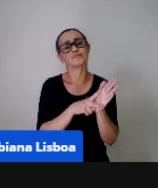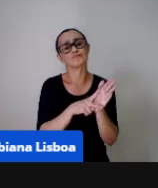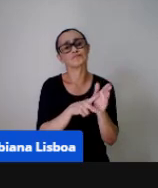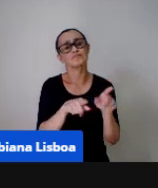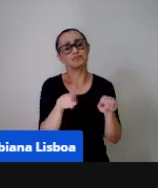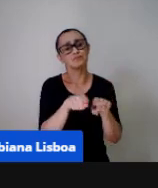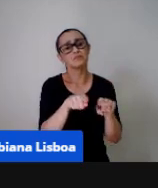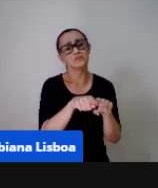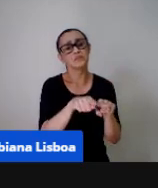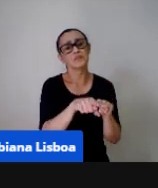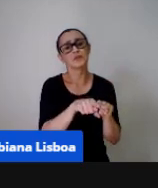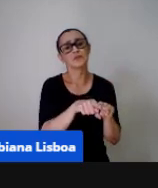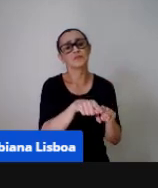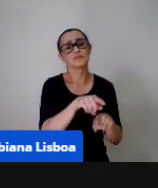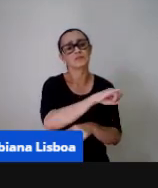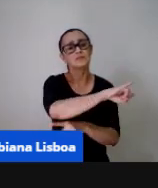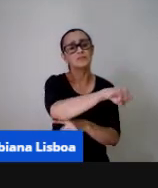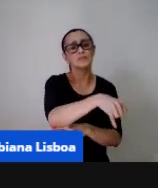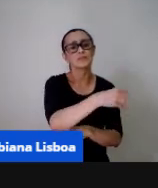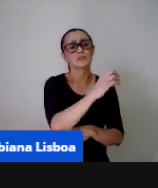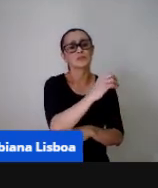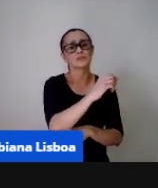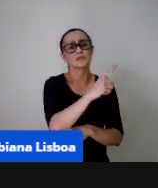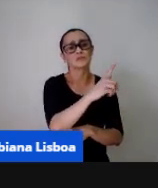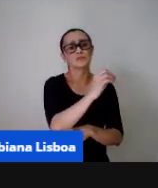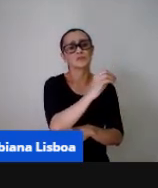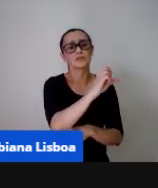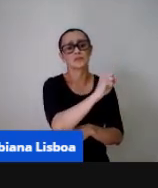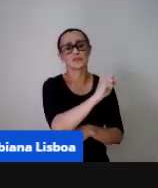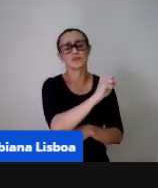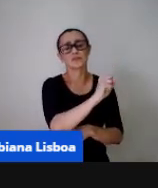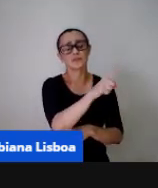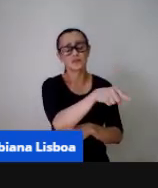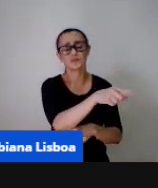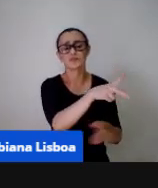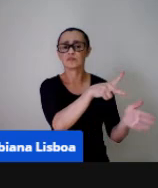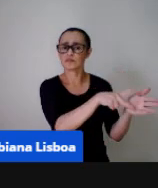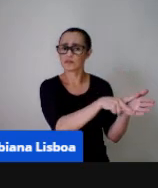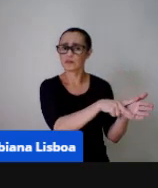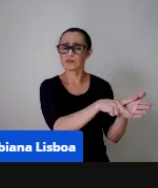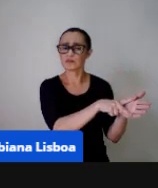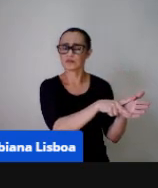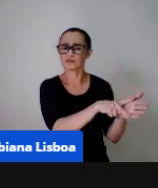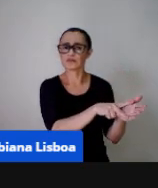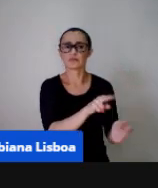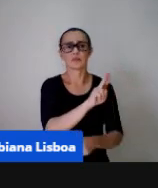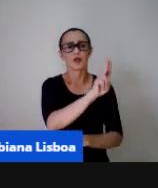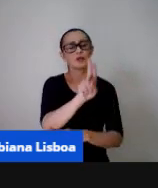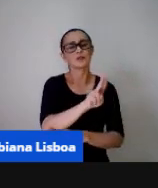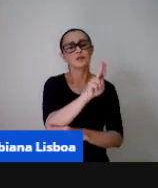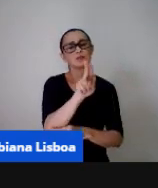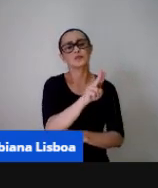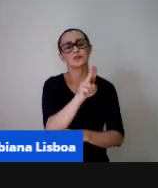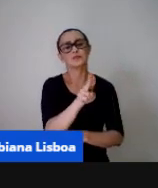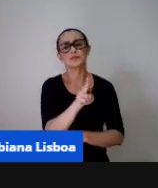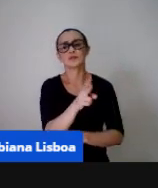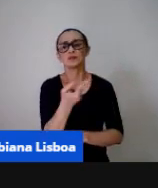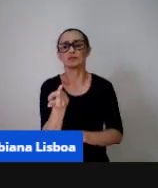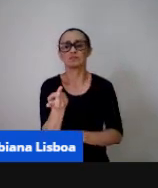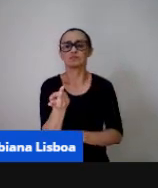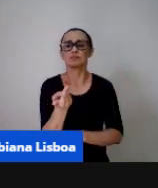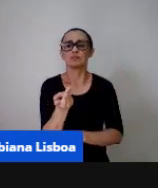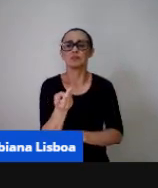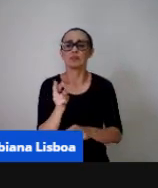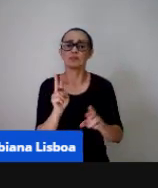tem objetivos tem conceitos próprios né e a gente utiliza em diferentes momentos na nossa rotina